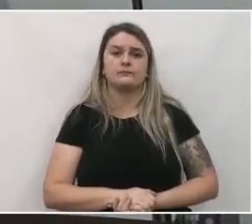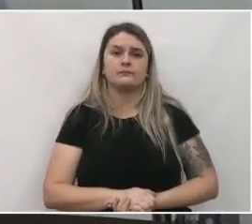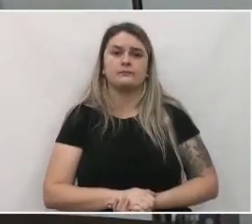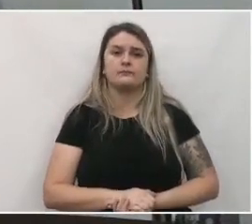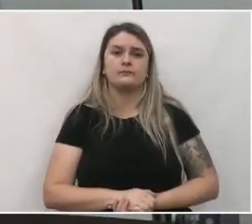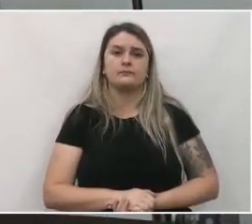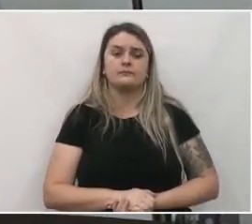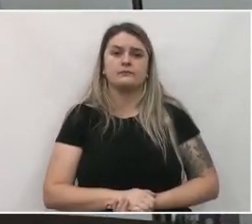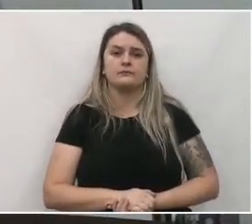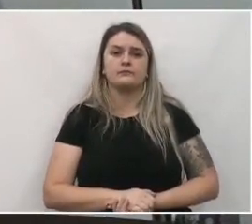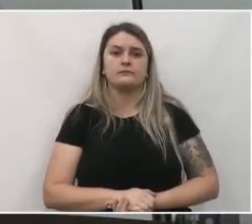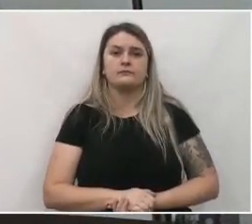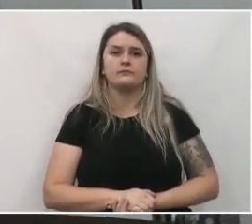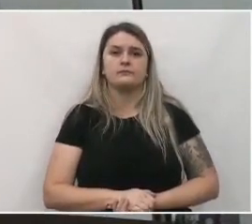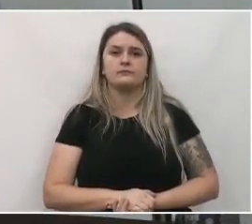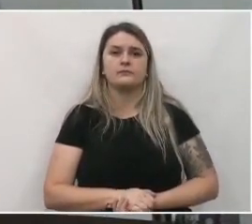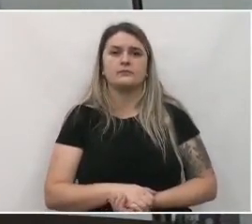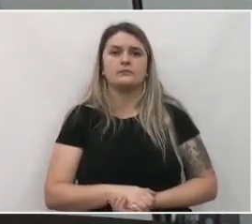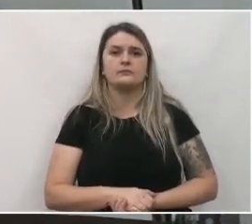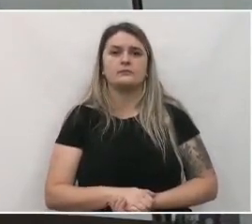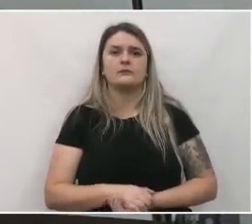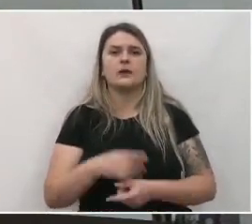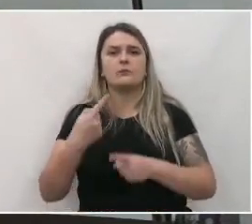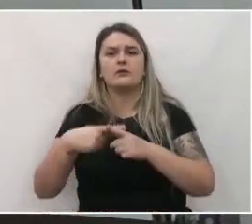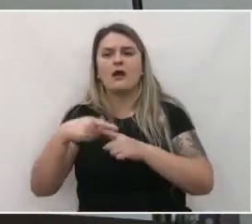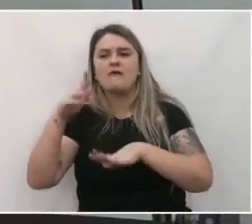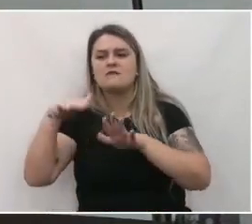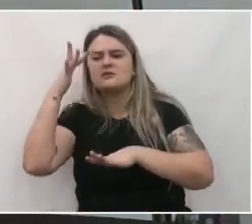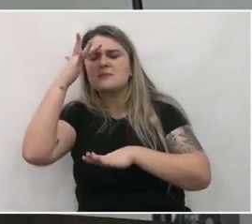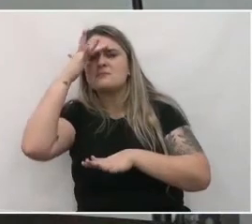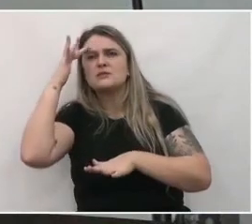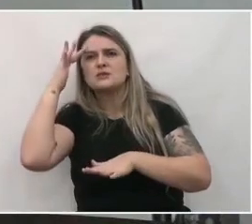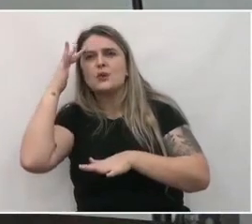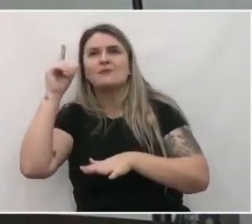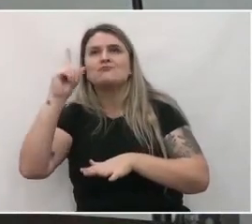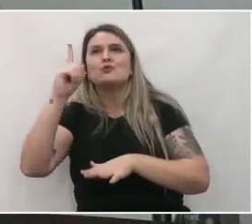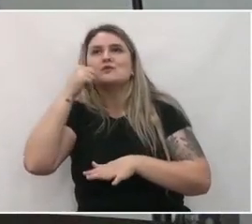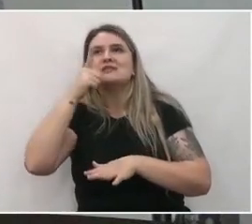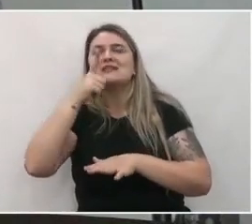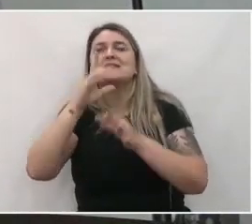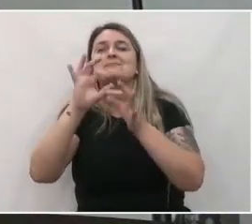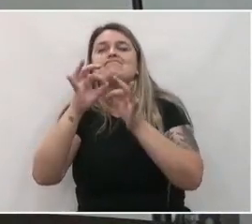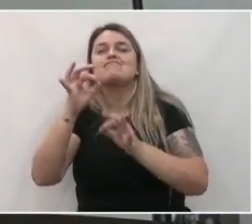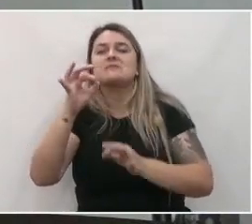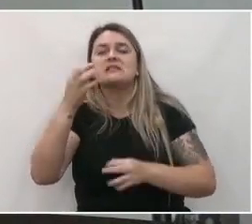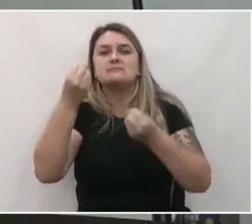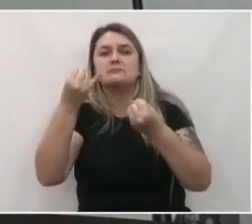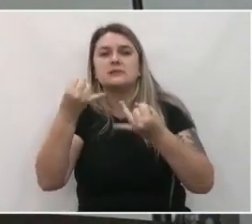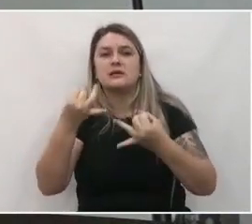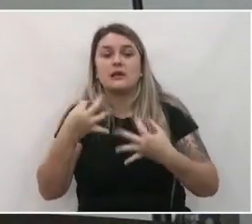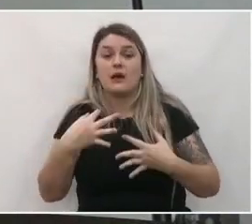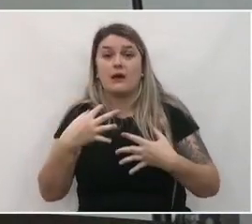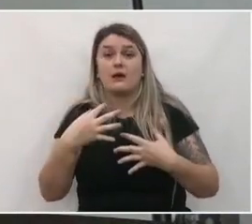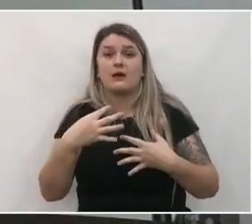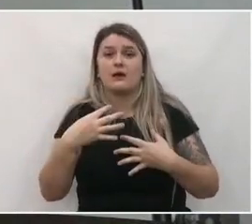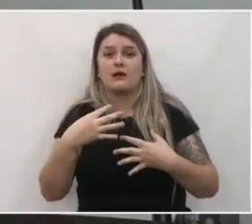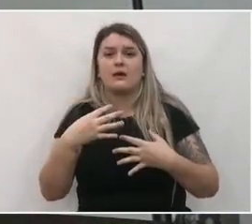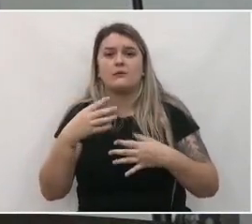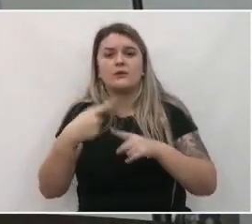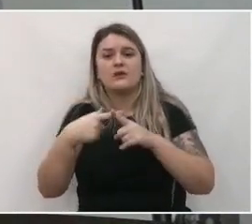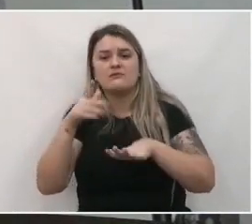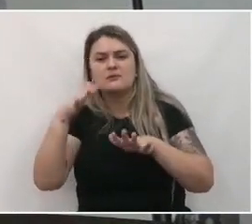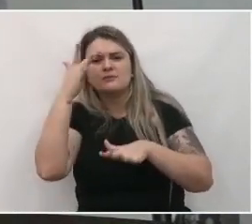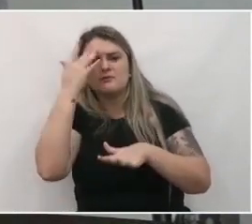esteja ali nas palavras do cidadão de uma forma simples, nós vamos tentar com todo o esforço para que aquilo se torne uma ideia